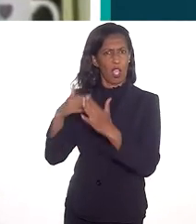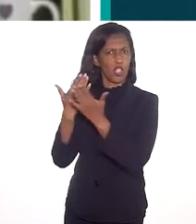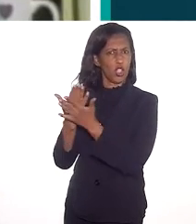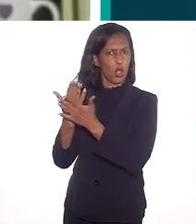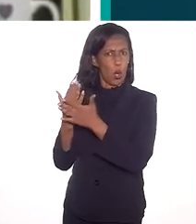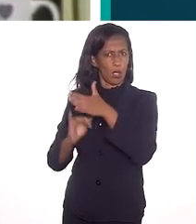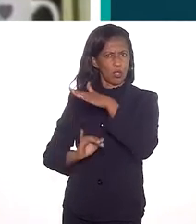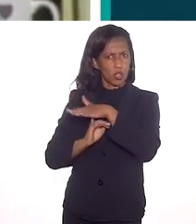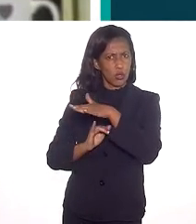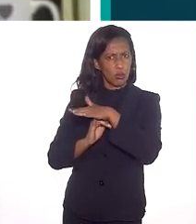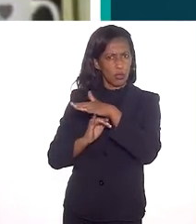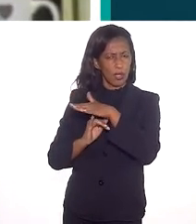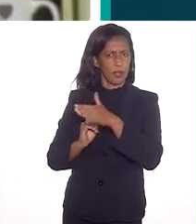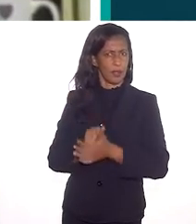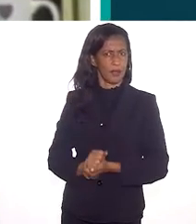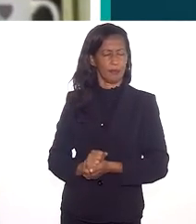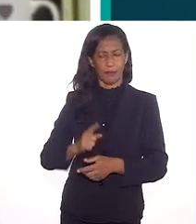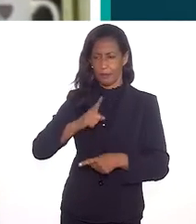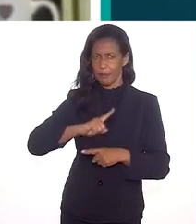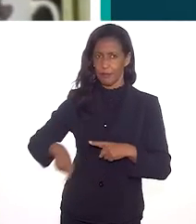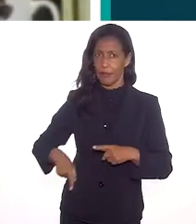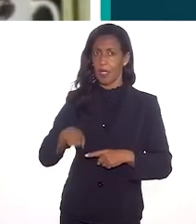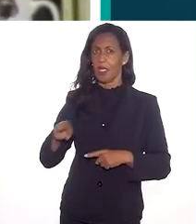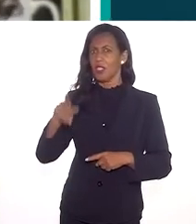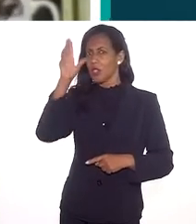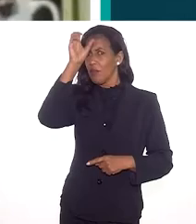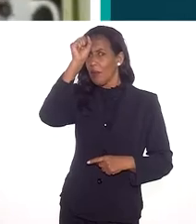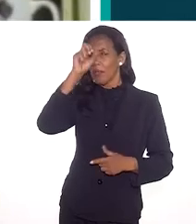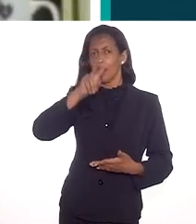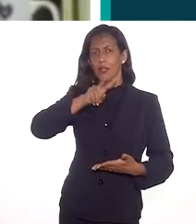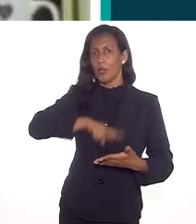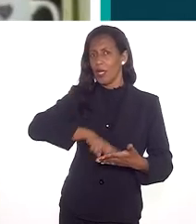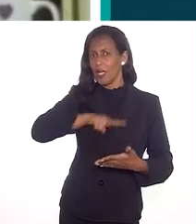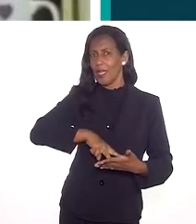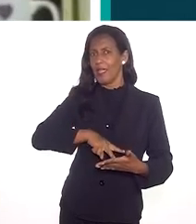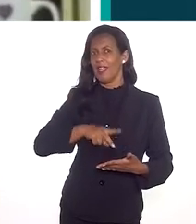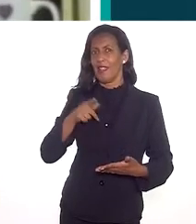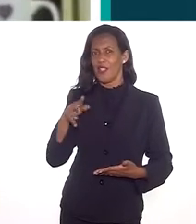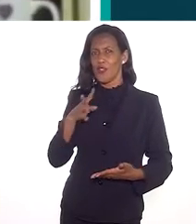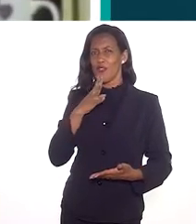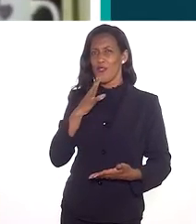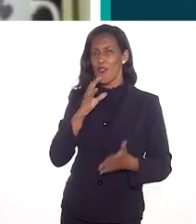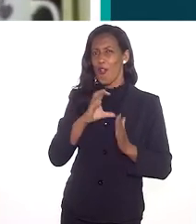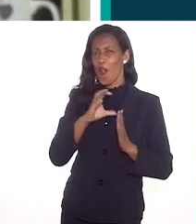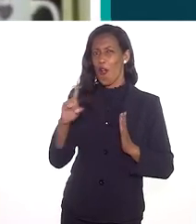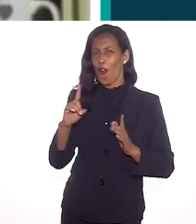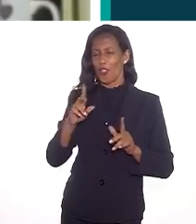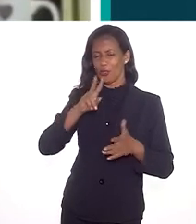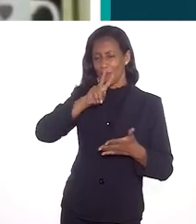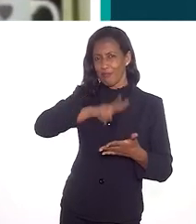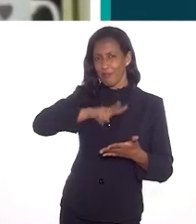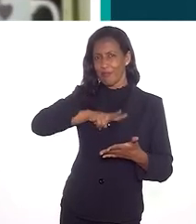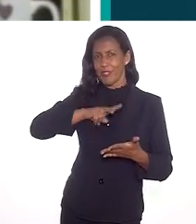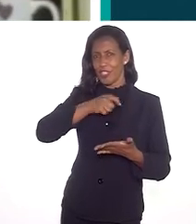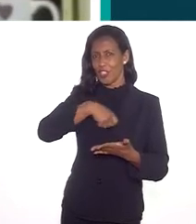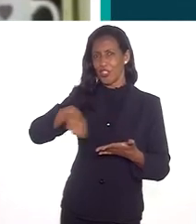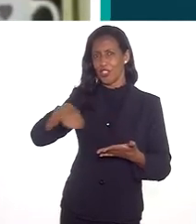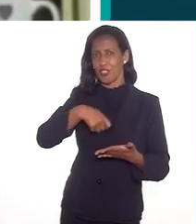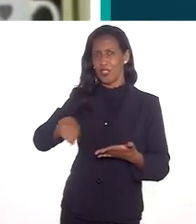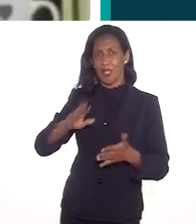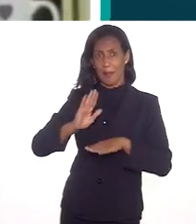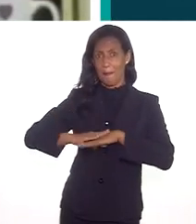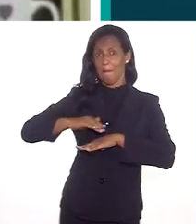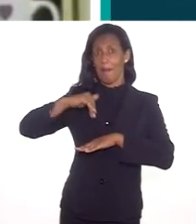frequentassem uma escola institucionalizada, eles estavam aprendendo a ler, estavam dominando os códigos de escrita e de leitura,